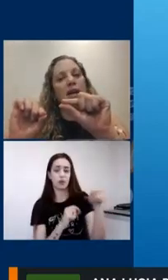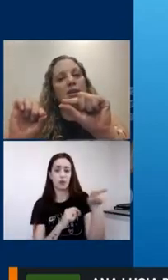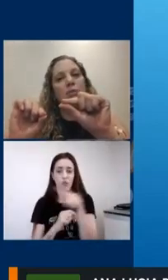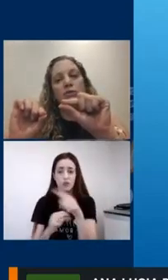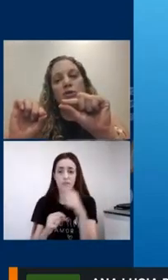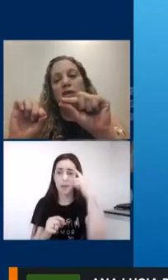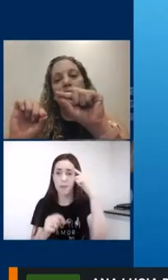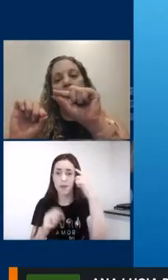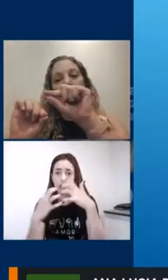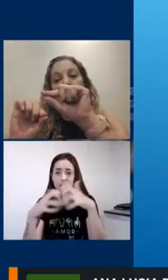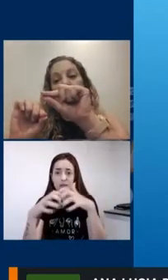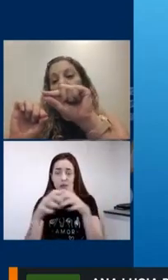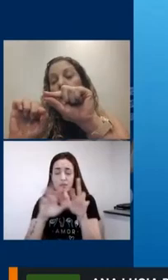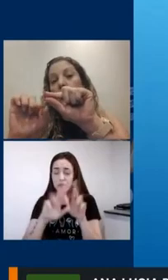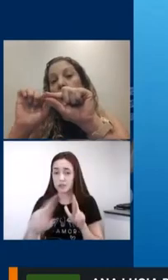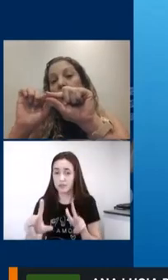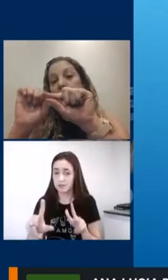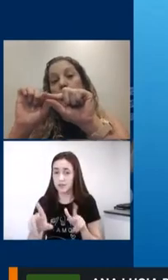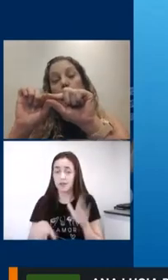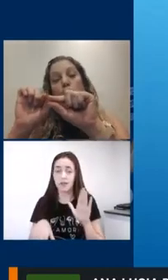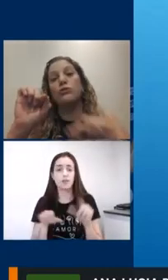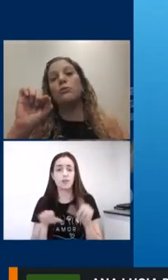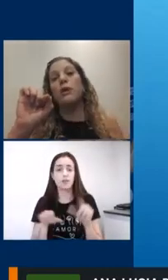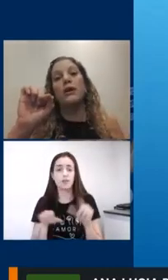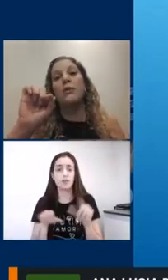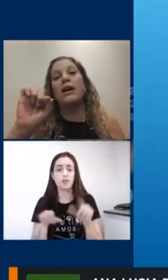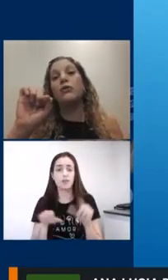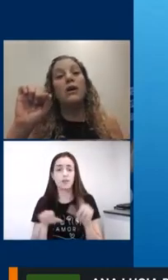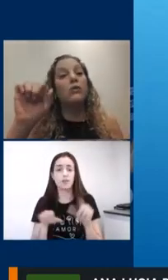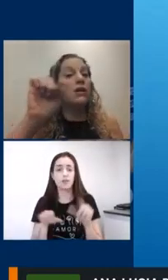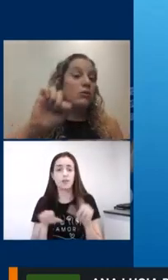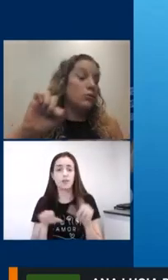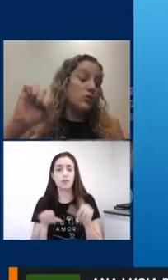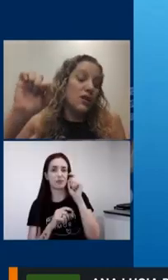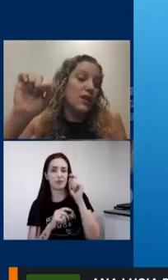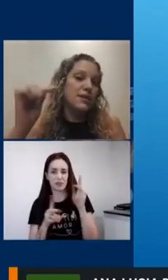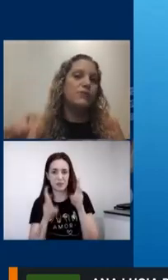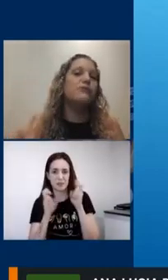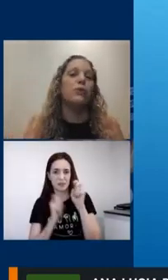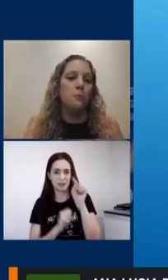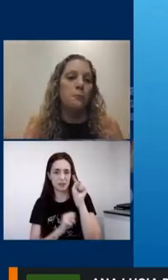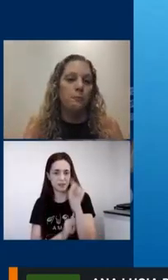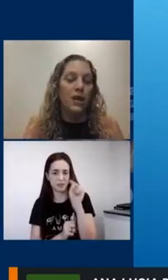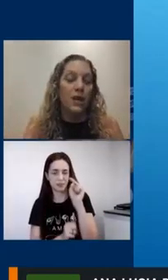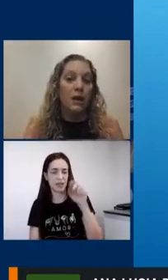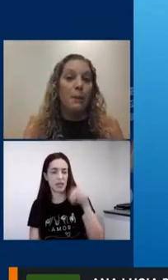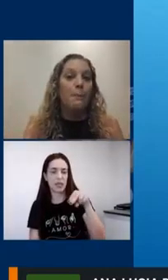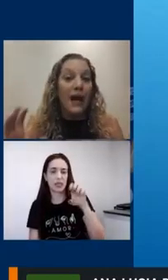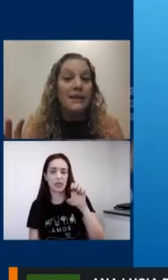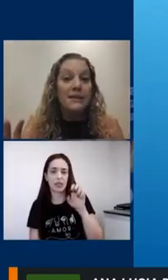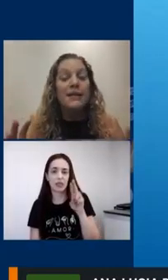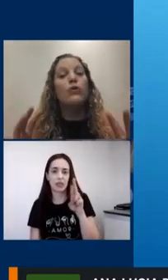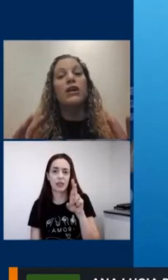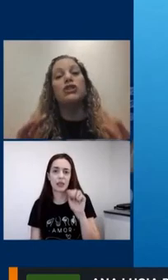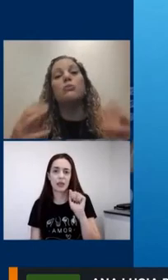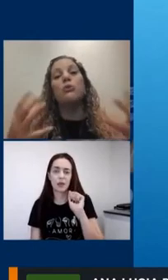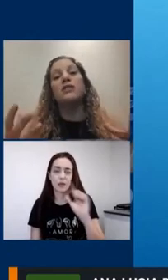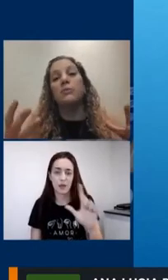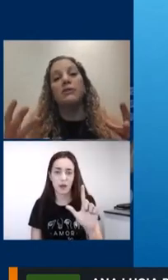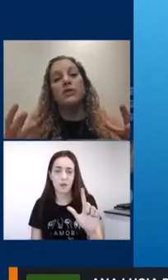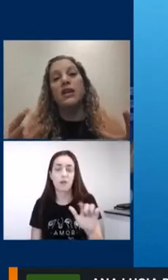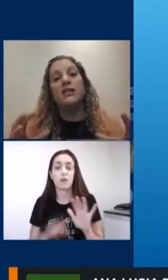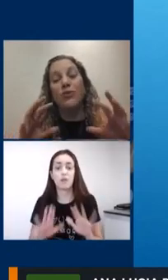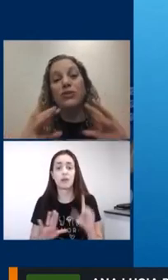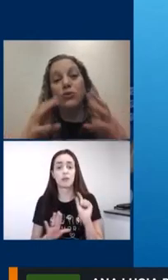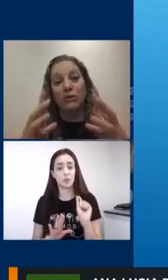mostrar a imagem para vocês, estatisticamente o que aparece é o pontinho do meio, uma área do meio que nenhum dos três ativou. Mas o que a gente